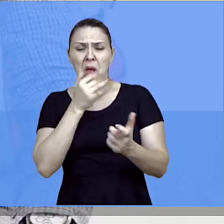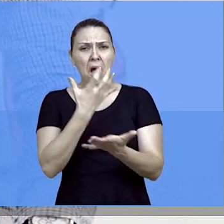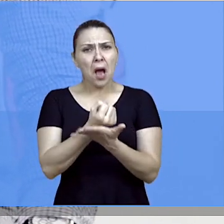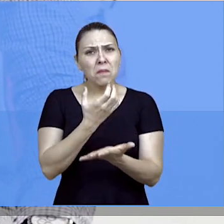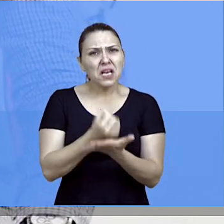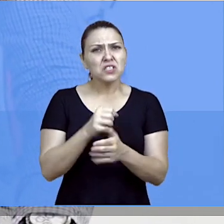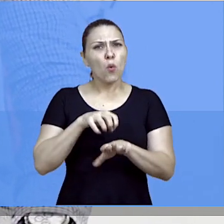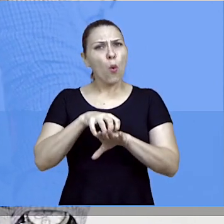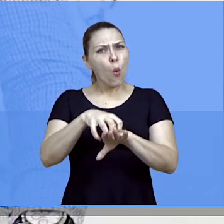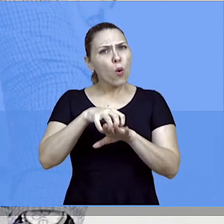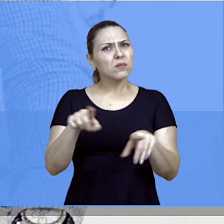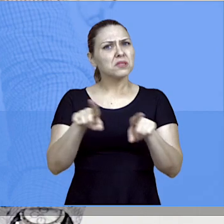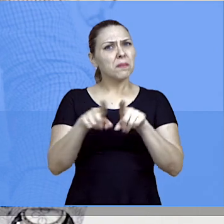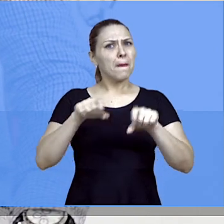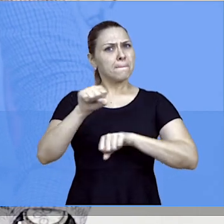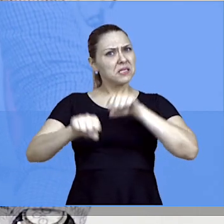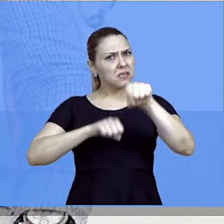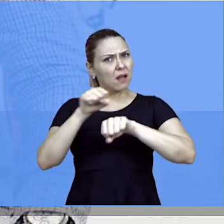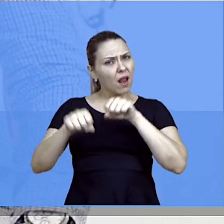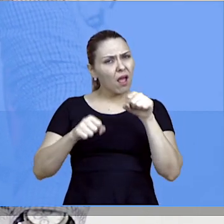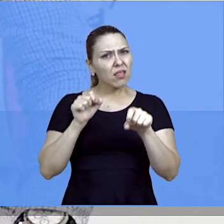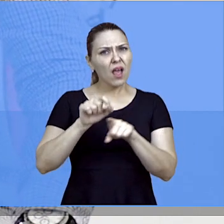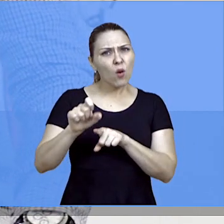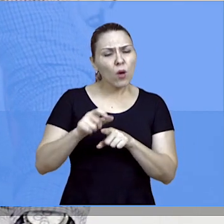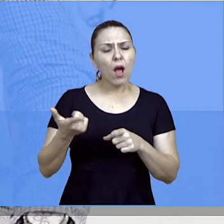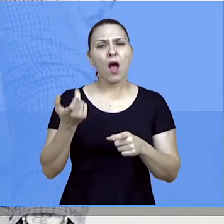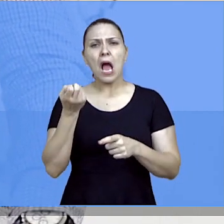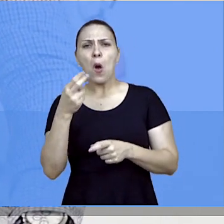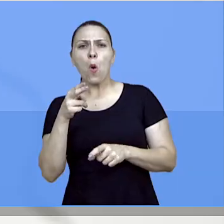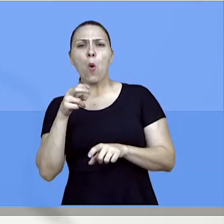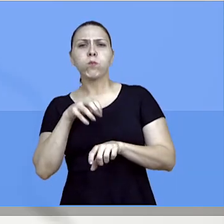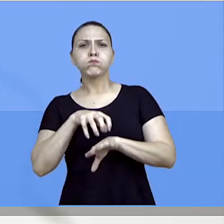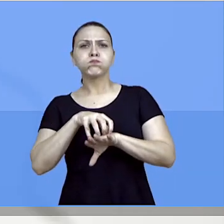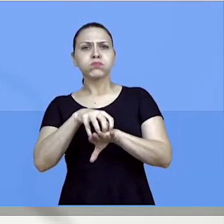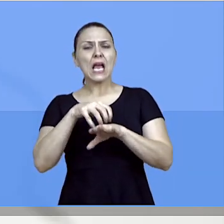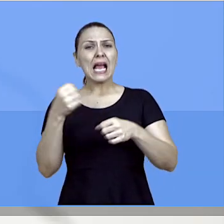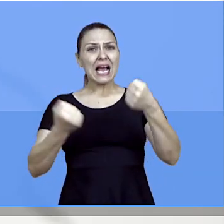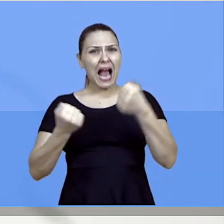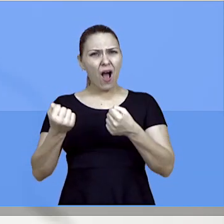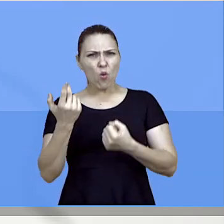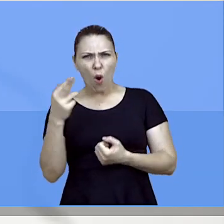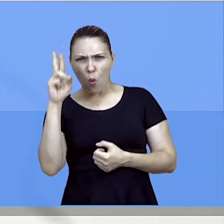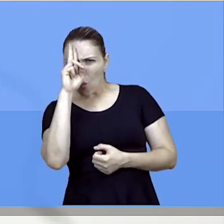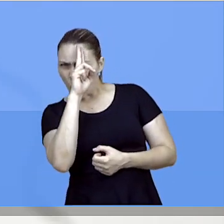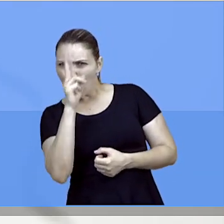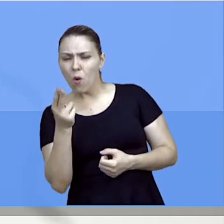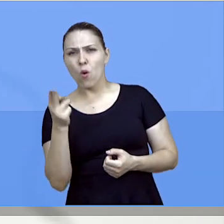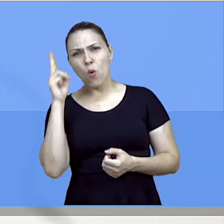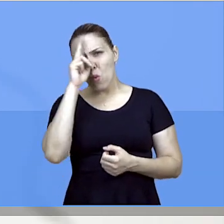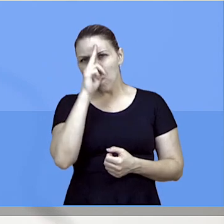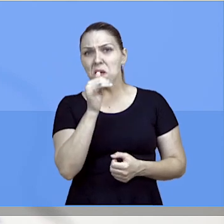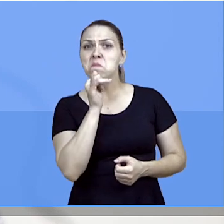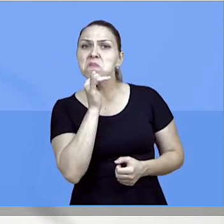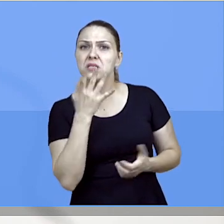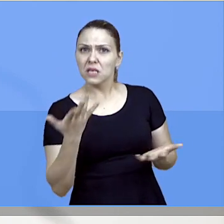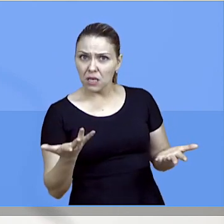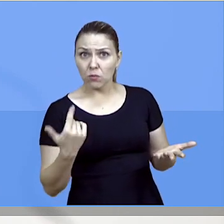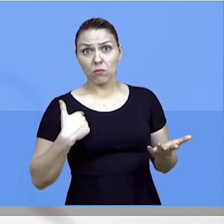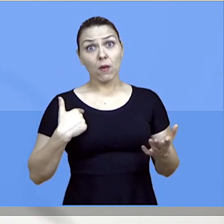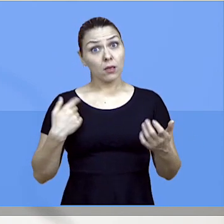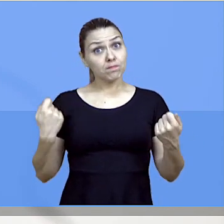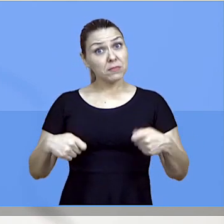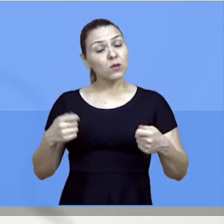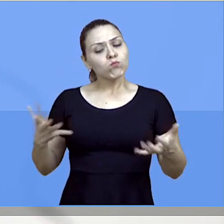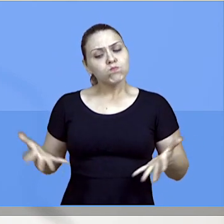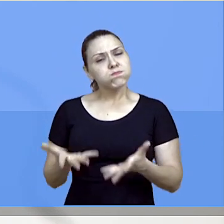bicicleta, chamar carro compartilhado, enfim. Mas a gente também precisa fomentá-los, porque isso